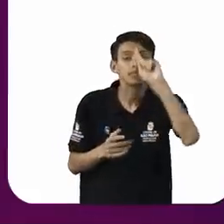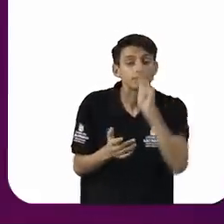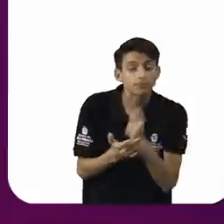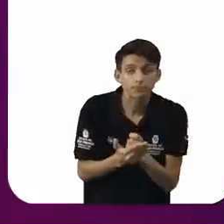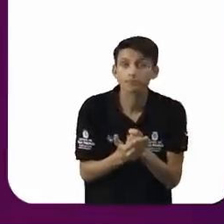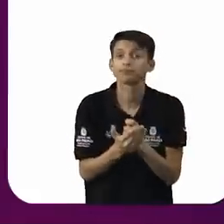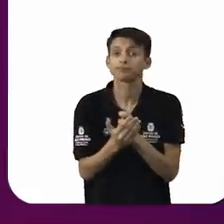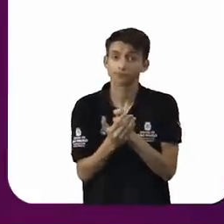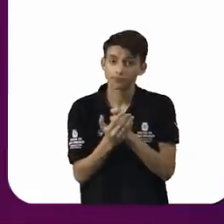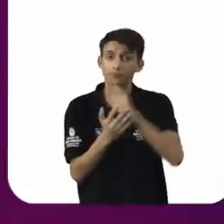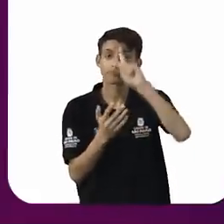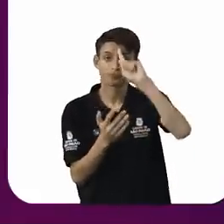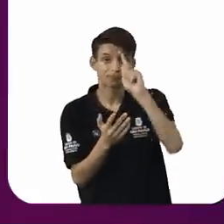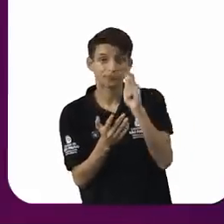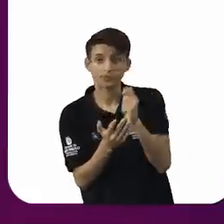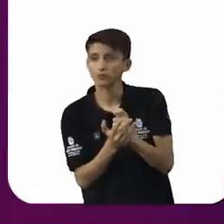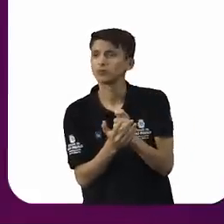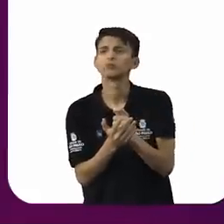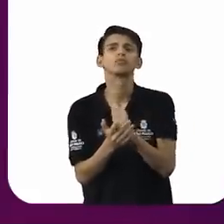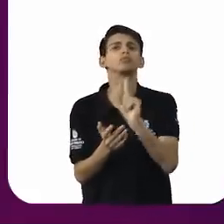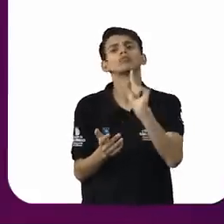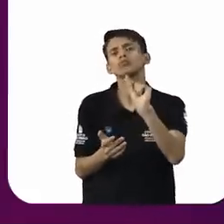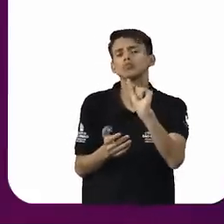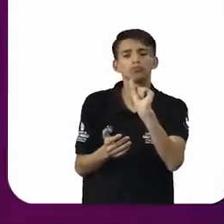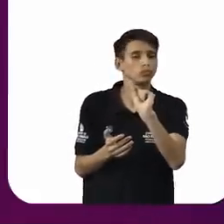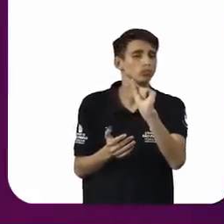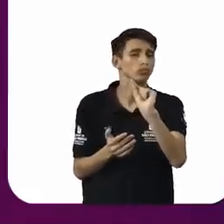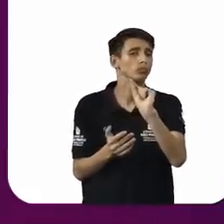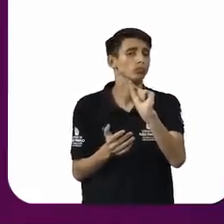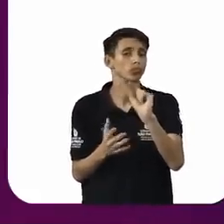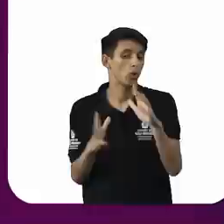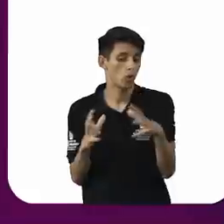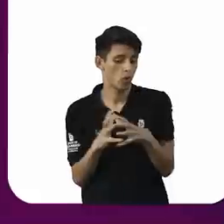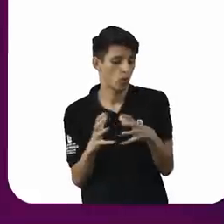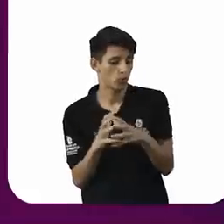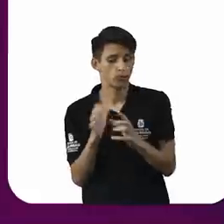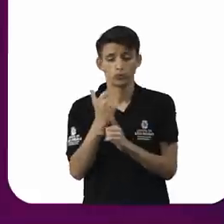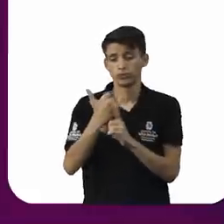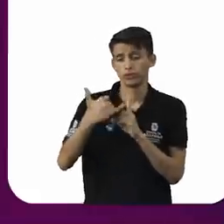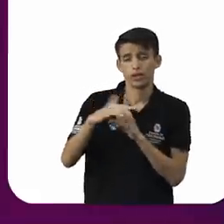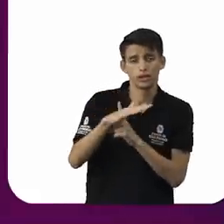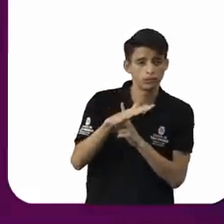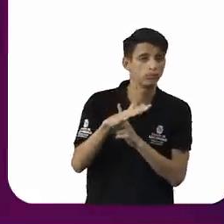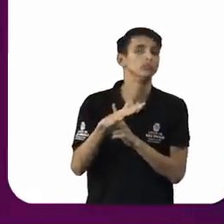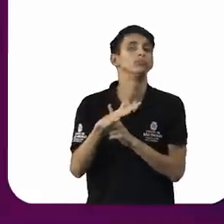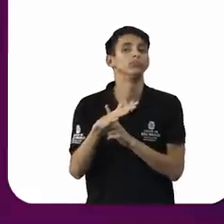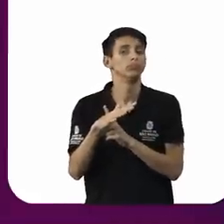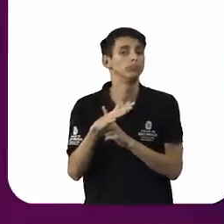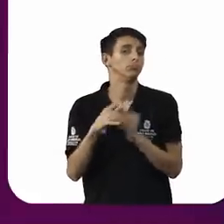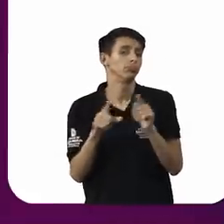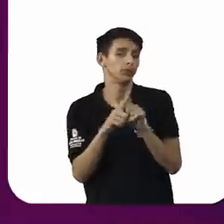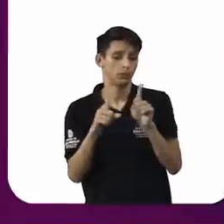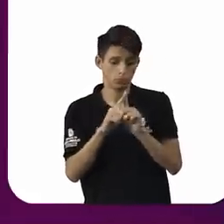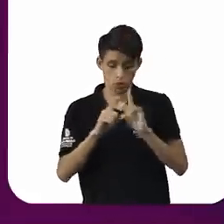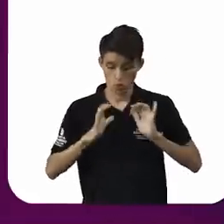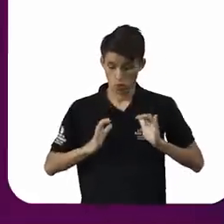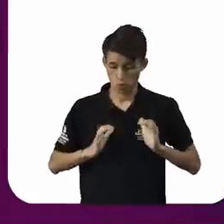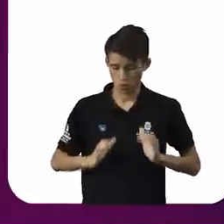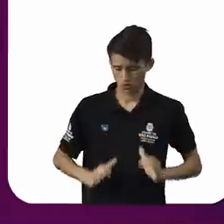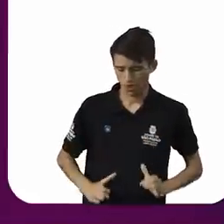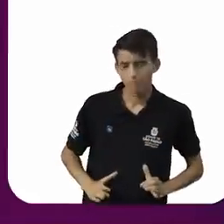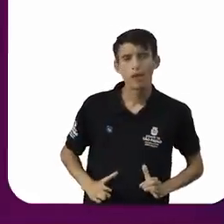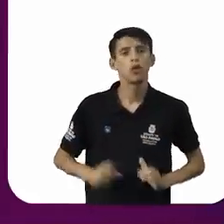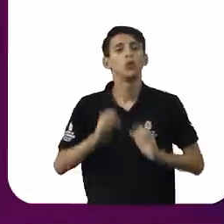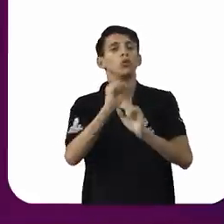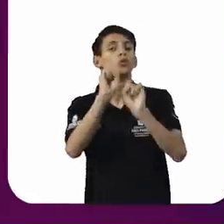estigmatizar um grupo social, um comportamento,